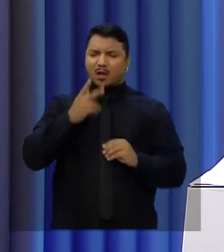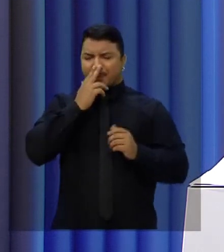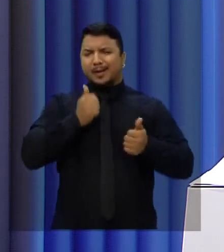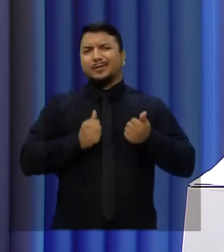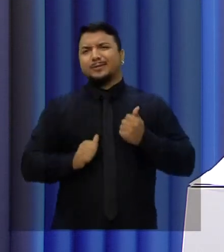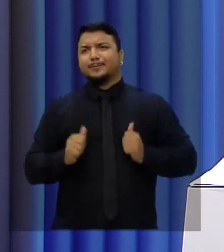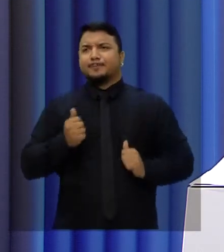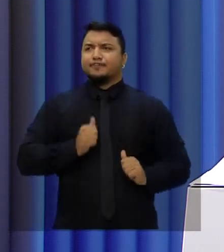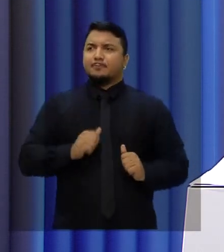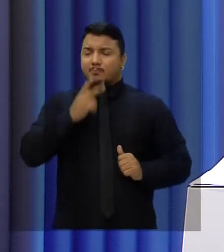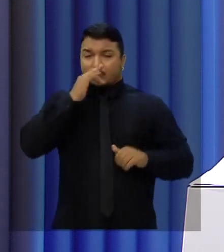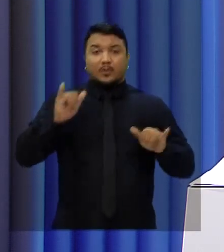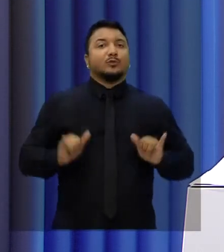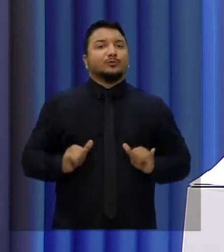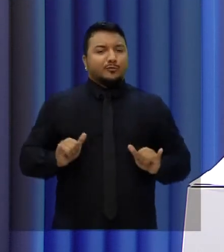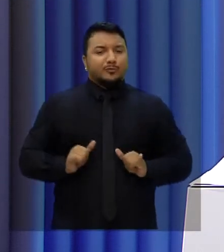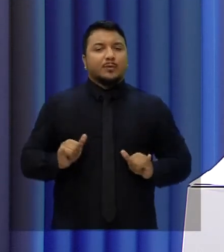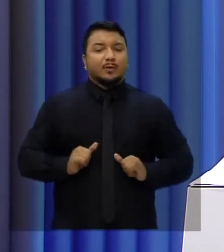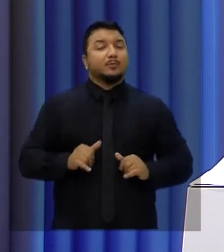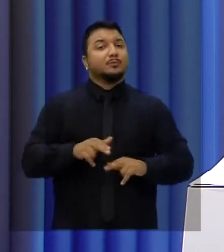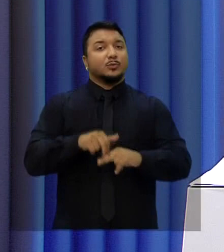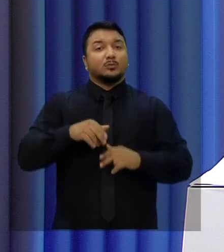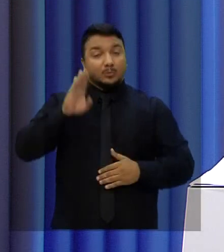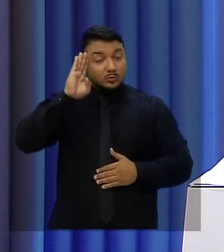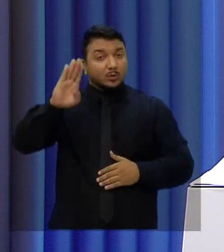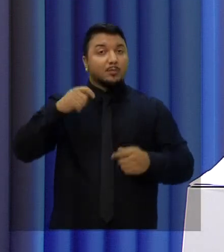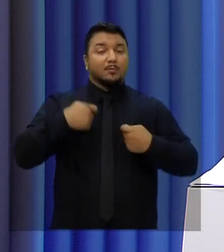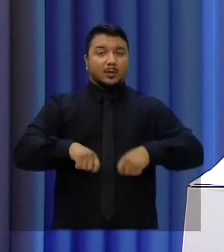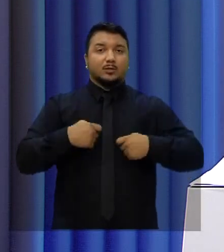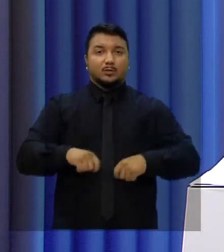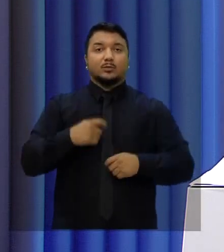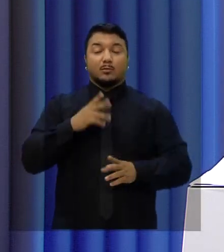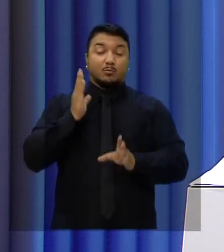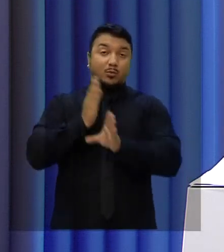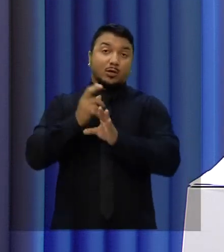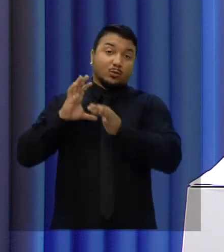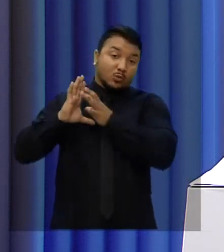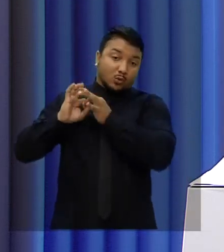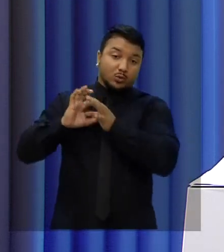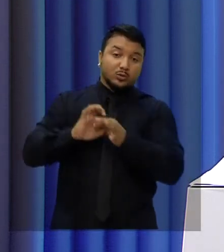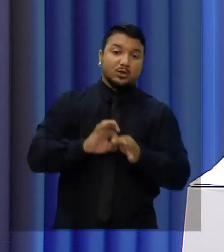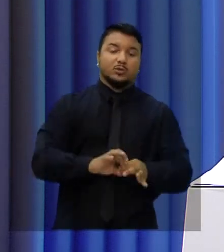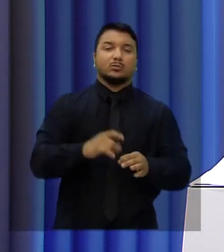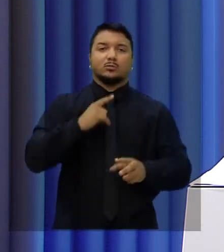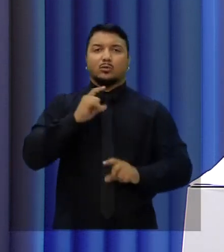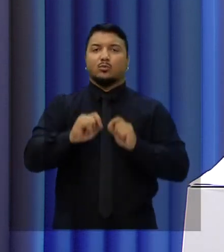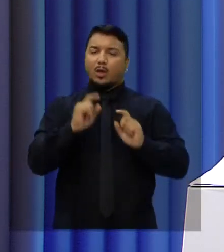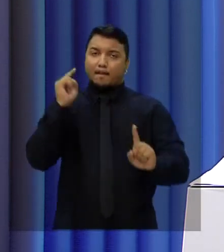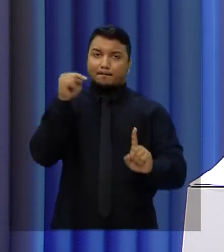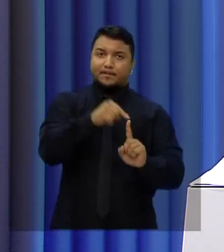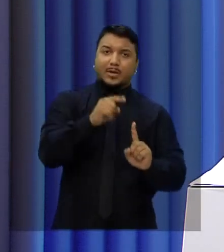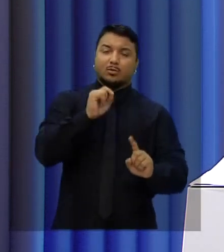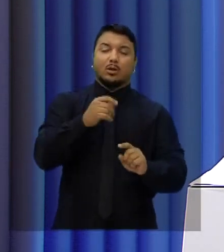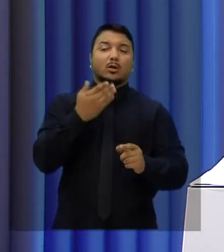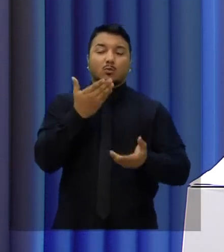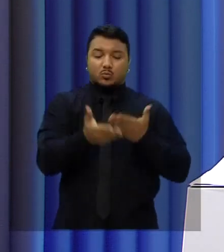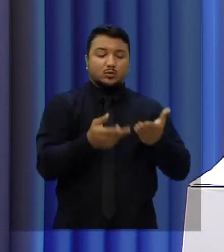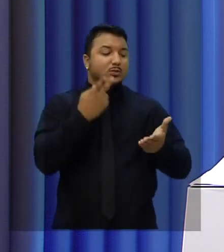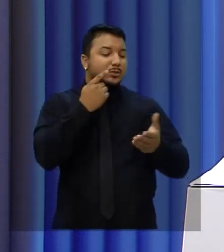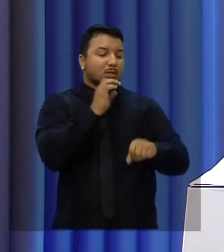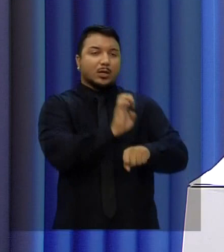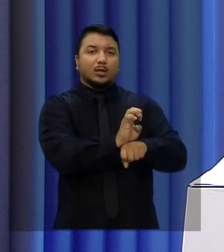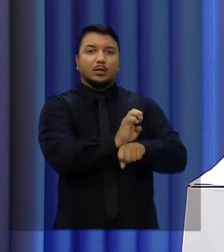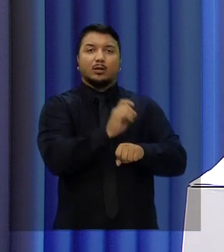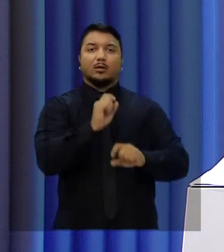traz sofrimento. E precisa ser uma prioridade. E ela vai estar dentro de um contexto. Eu estabeleci uma meta, que é o Cuida Ceará, para ser